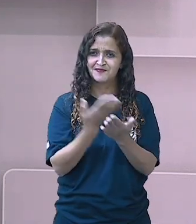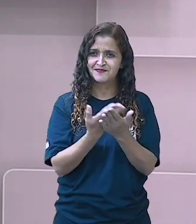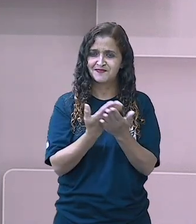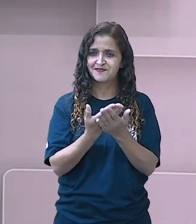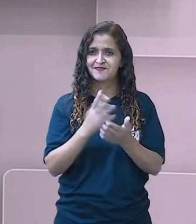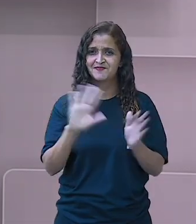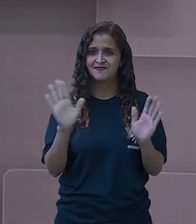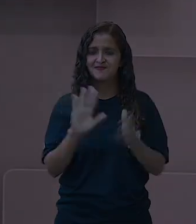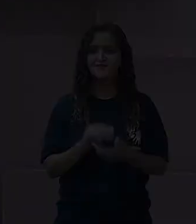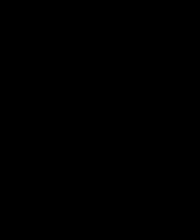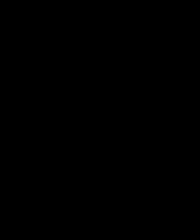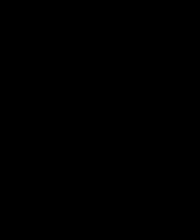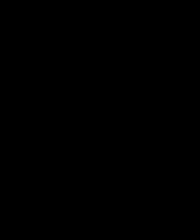Fique